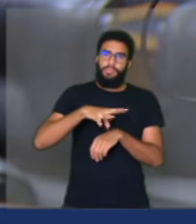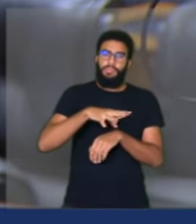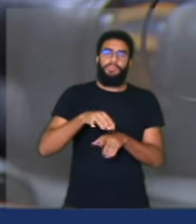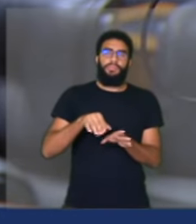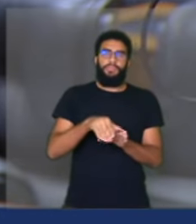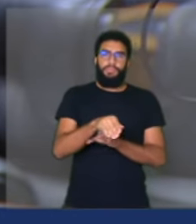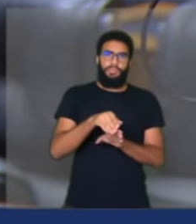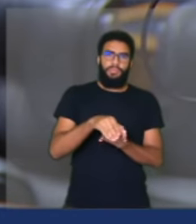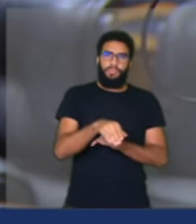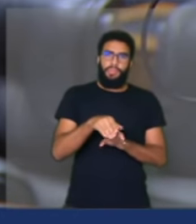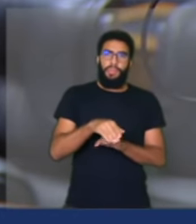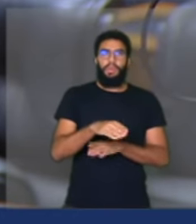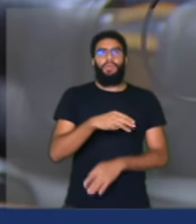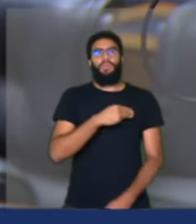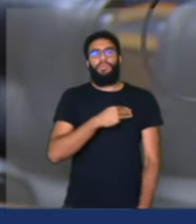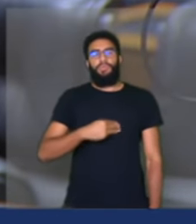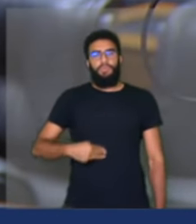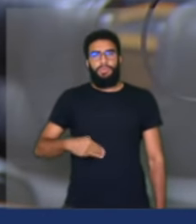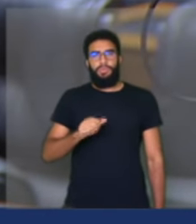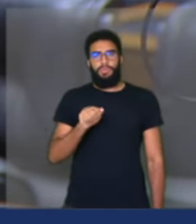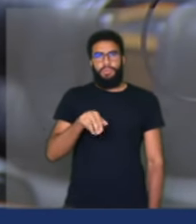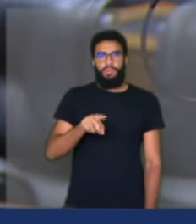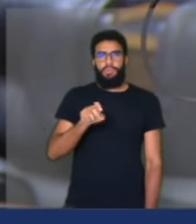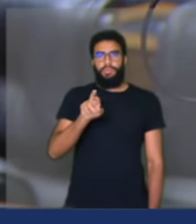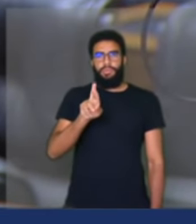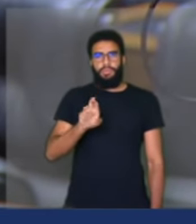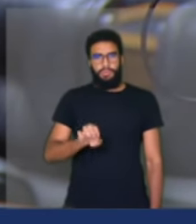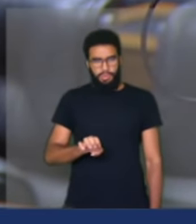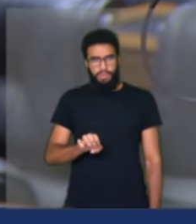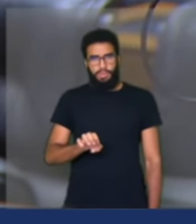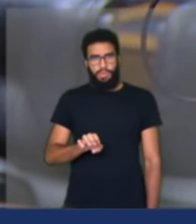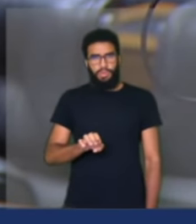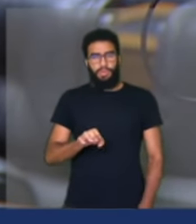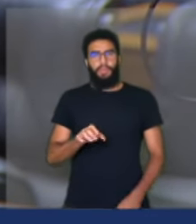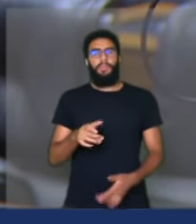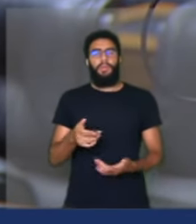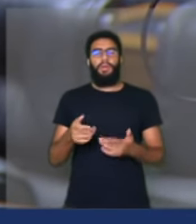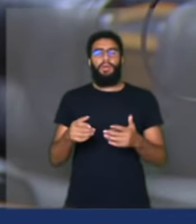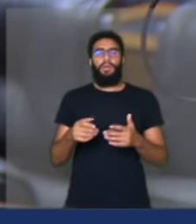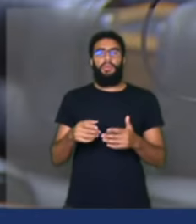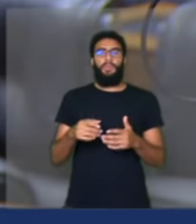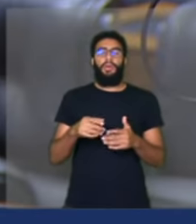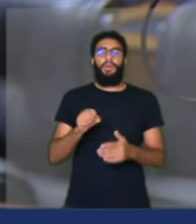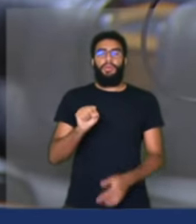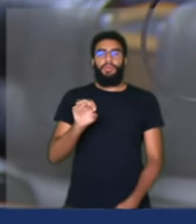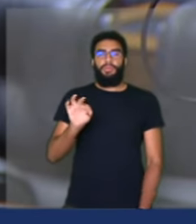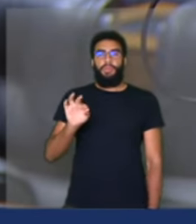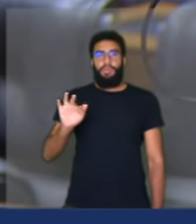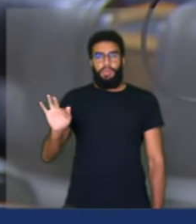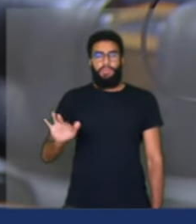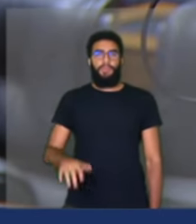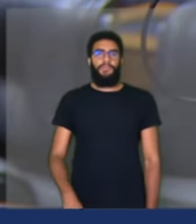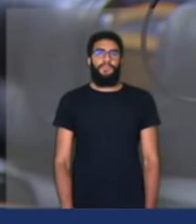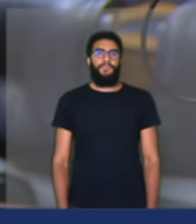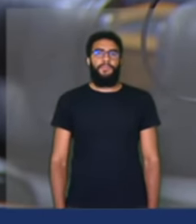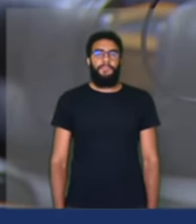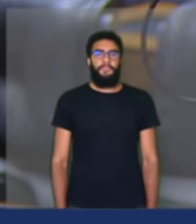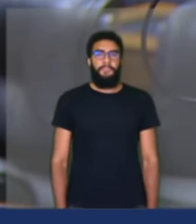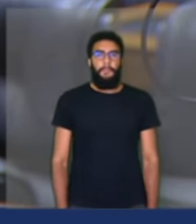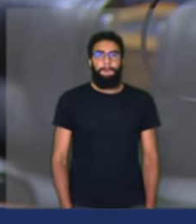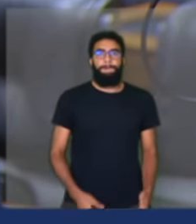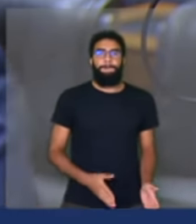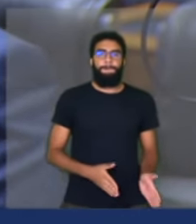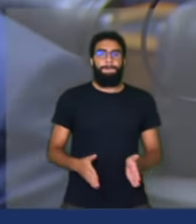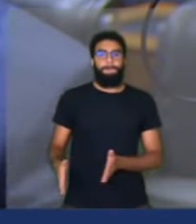do ministro André Mendonça para o Superior Tribunal Federal. Muito obrigado, presidente. Obrigado. O próximo orador inscrito,